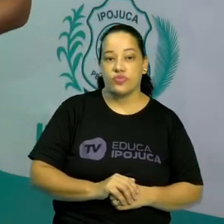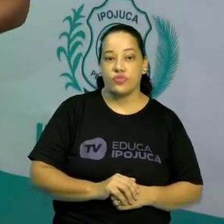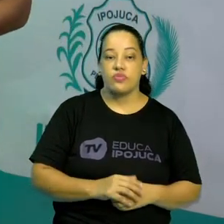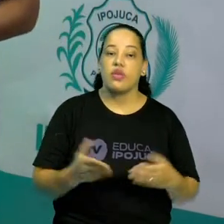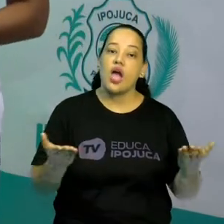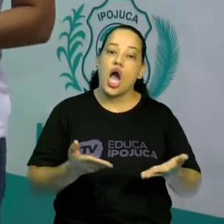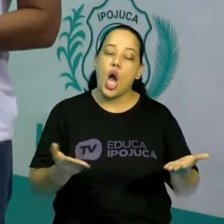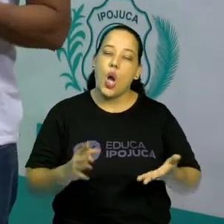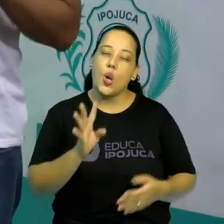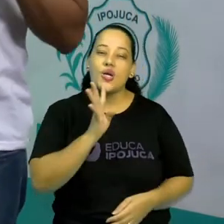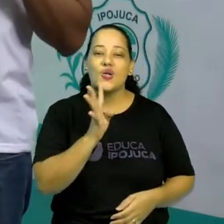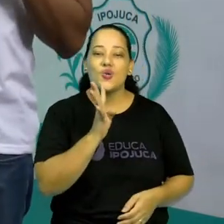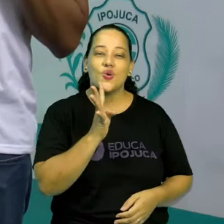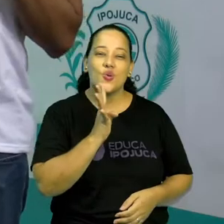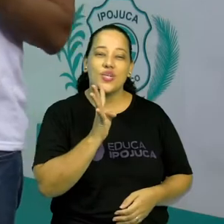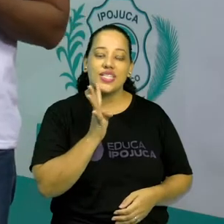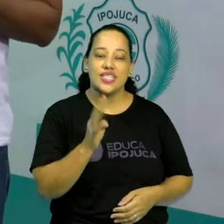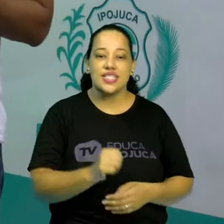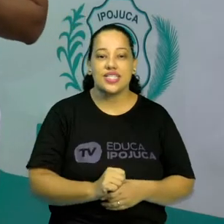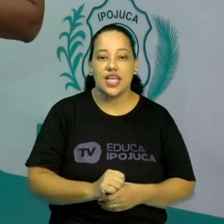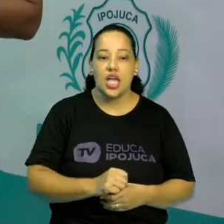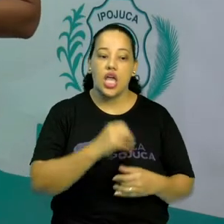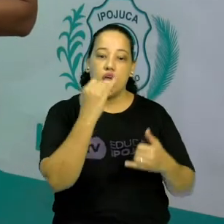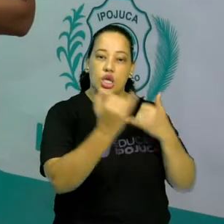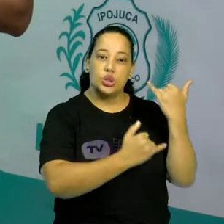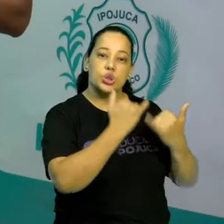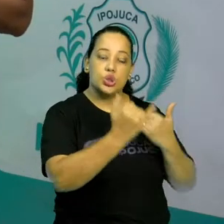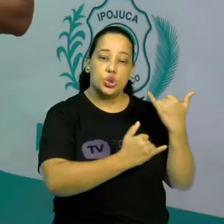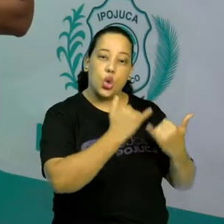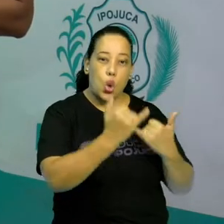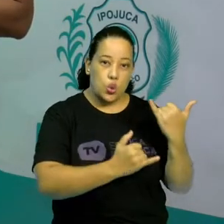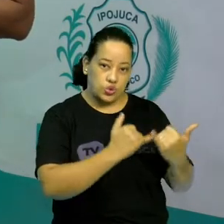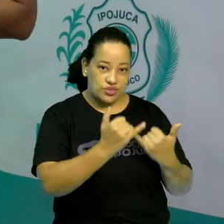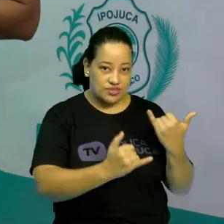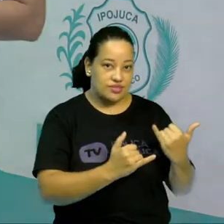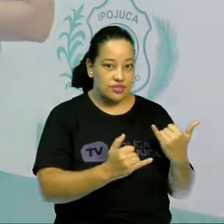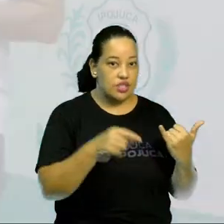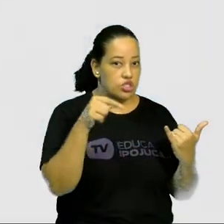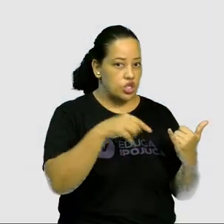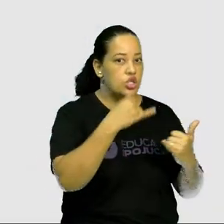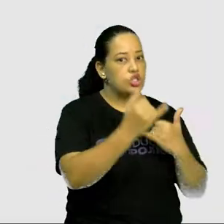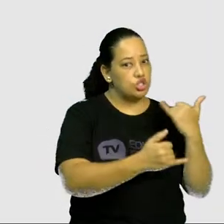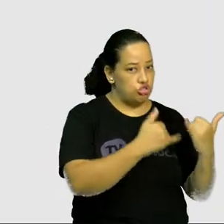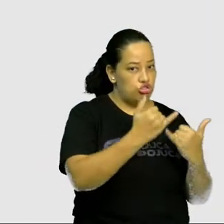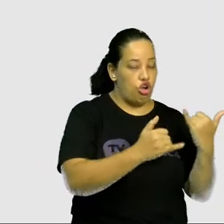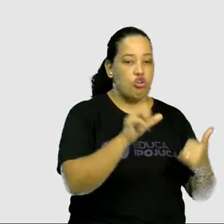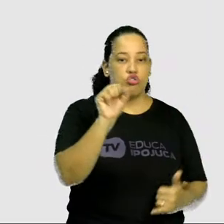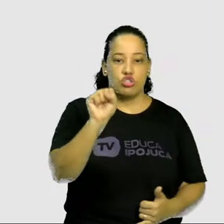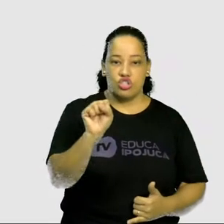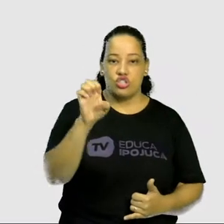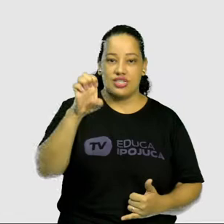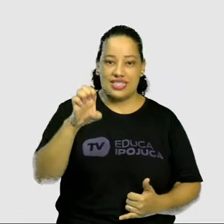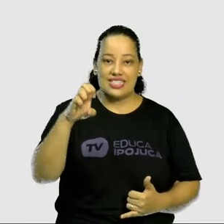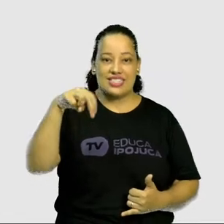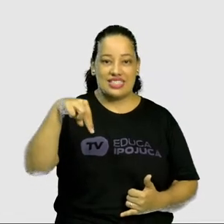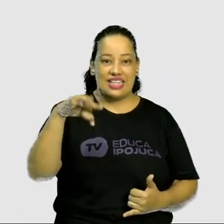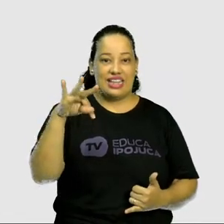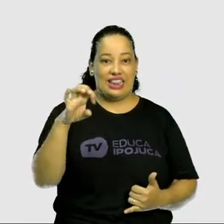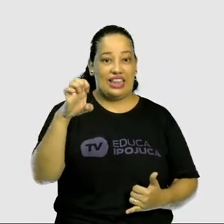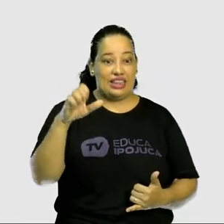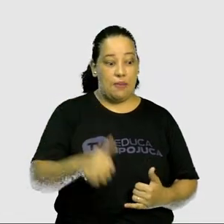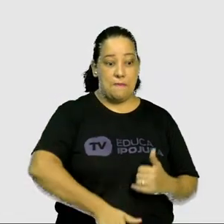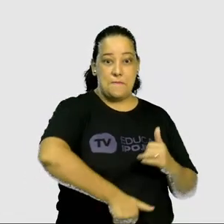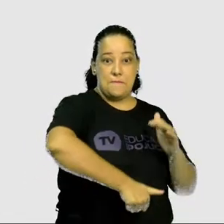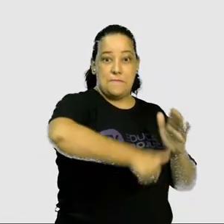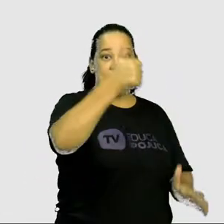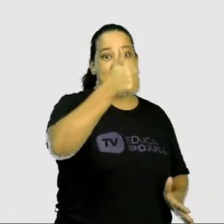Agora vamos conhecer um pouquinho sobre os jogos, tá? Temos aqui o Senate, que eu falei para vocês, que é o primeiro jogo, o jogo